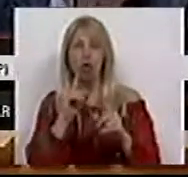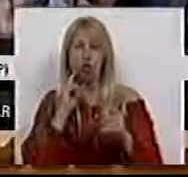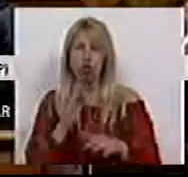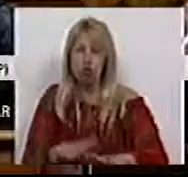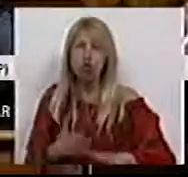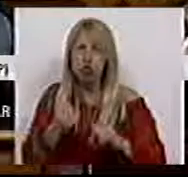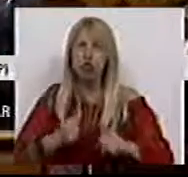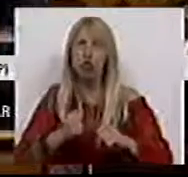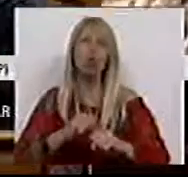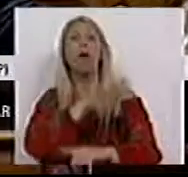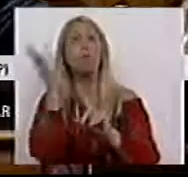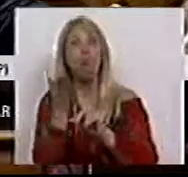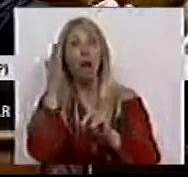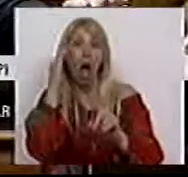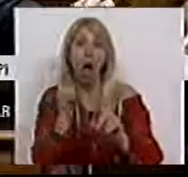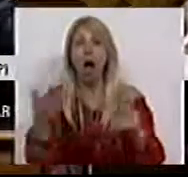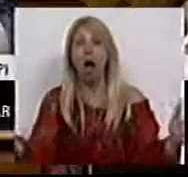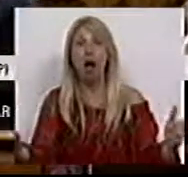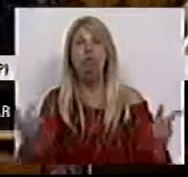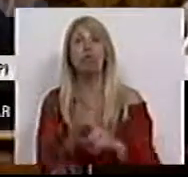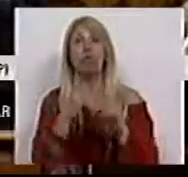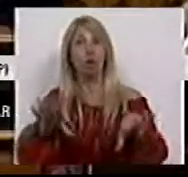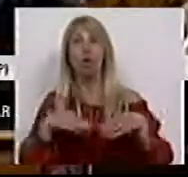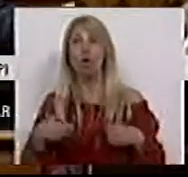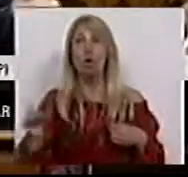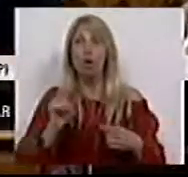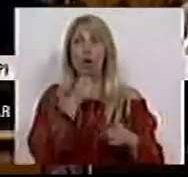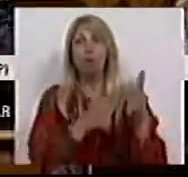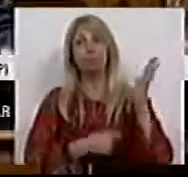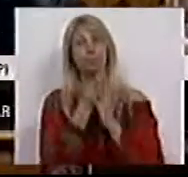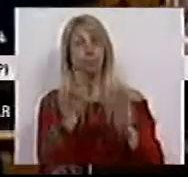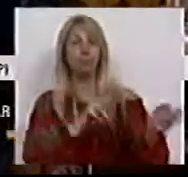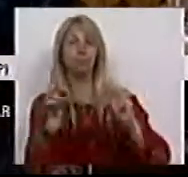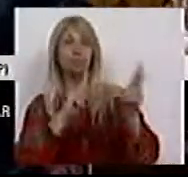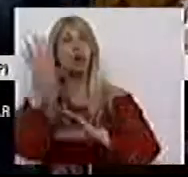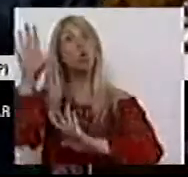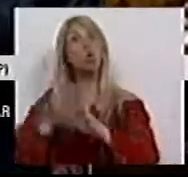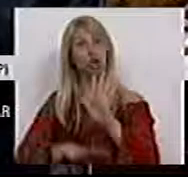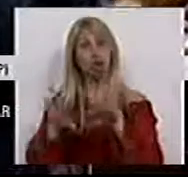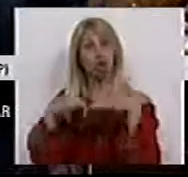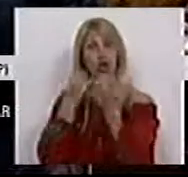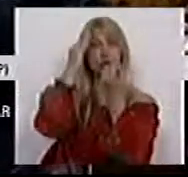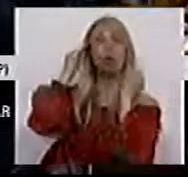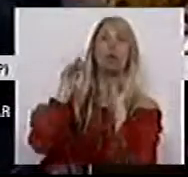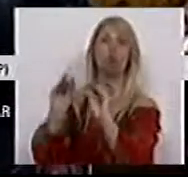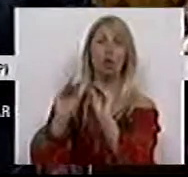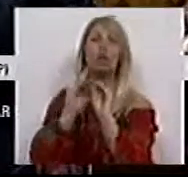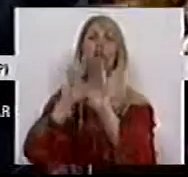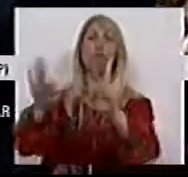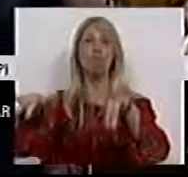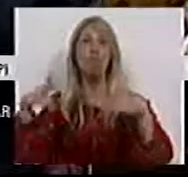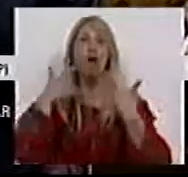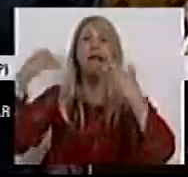isso. Porque, na realidade, não aceitam nenhuma medida para alterar as condições socioeducativas que possam